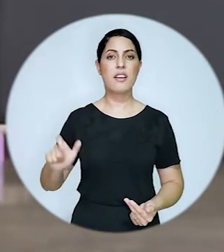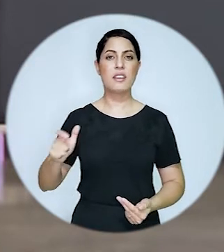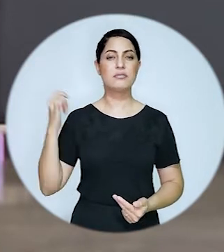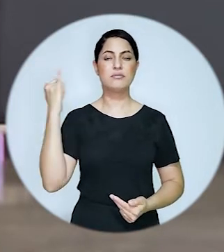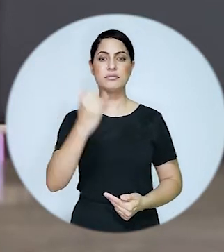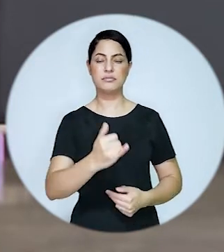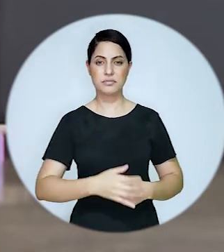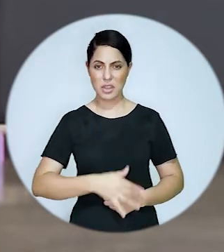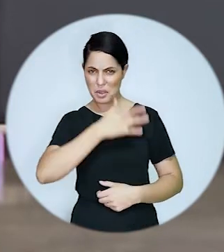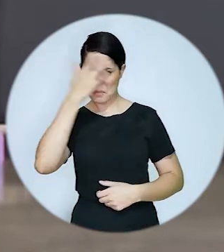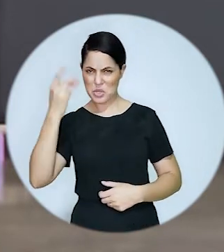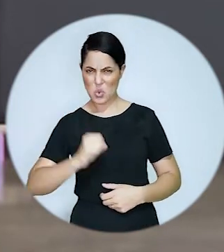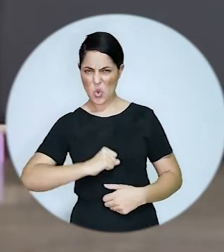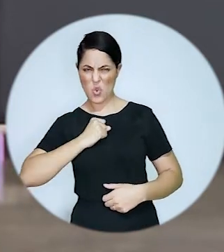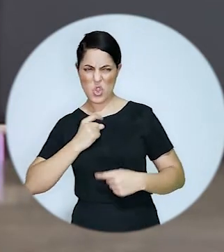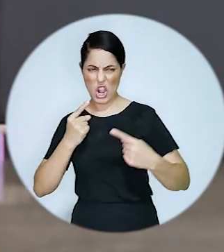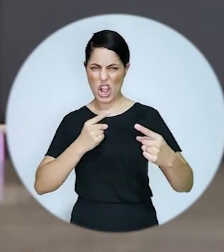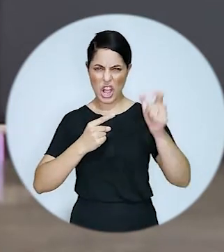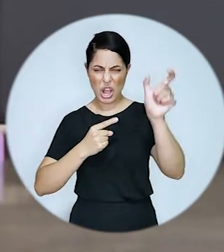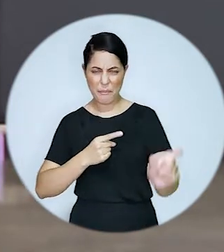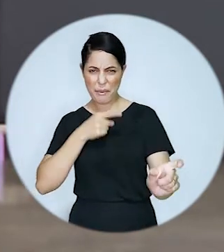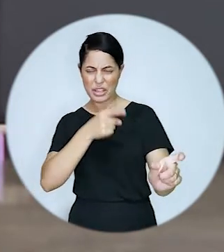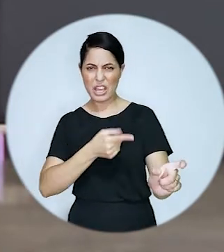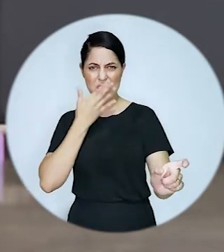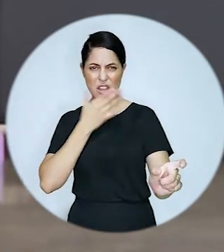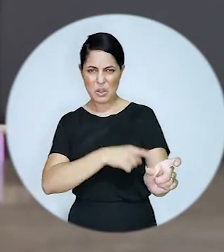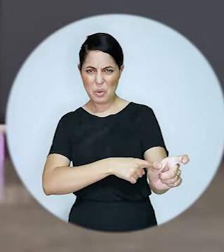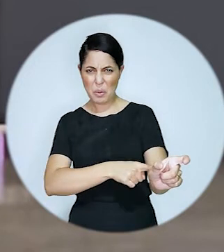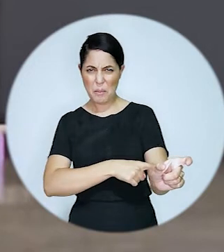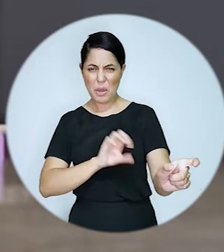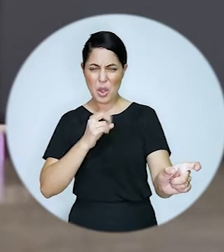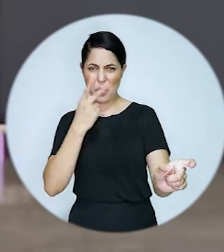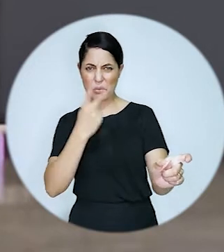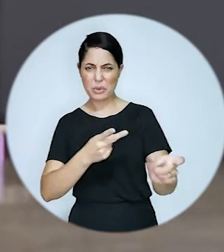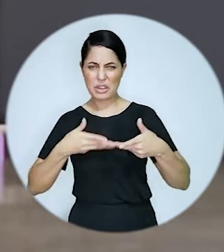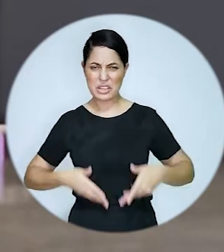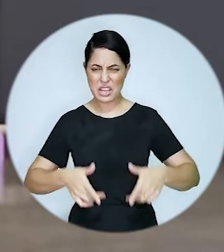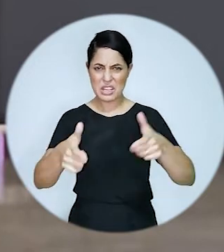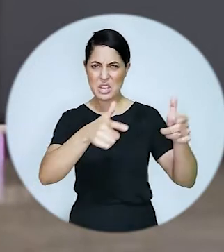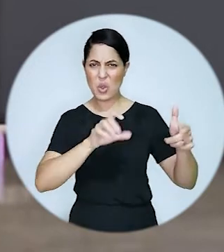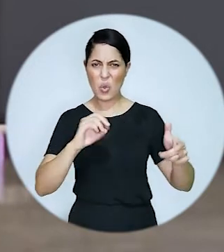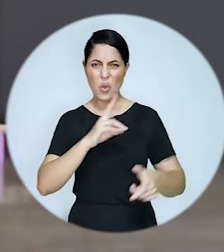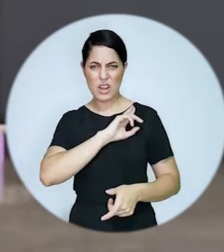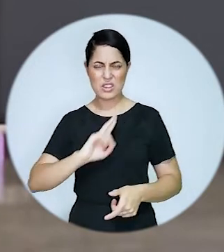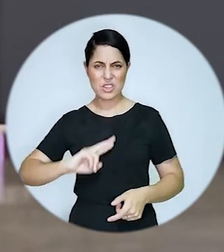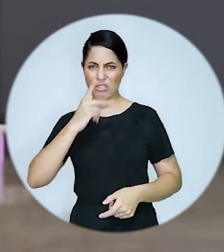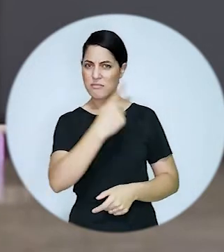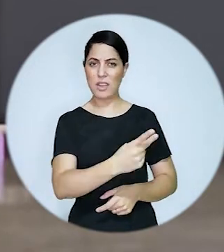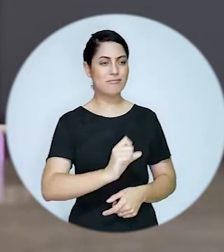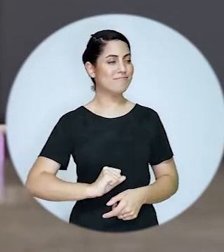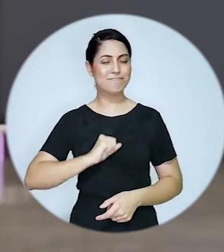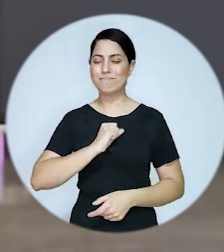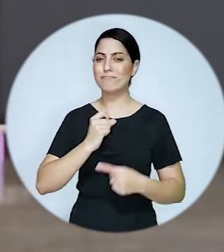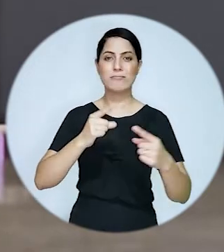nasce odiando outra pessoa pela cor da sua pele ou por sua origem ou